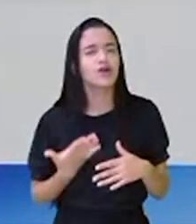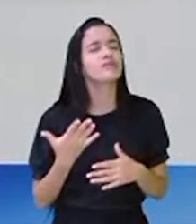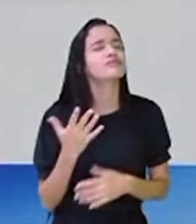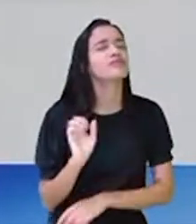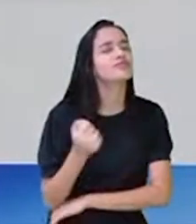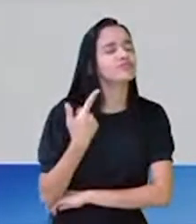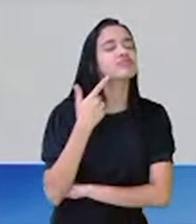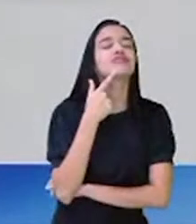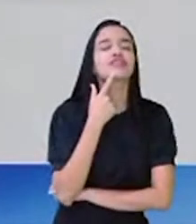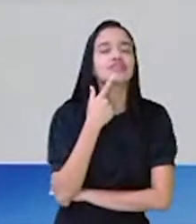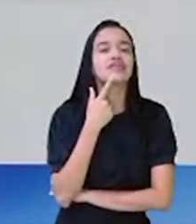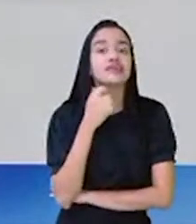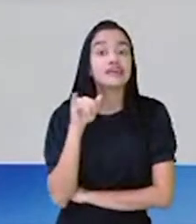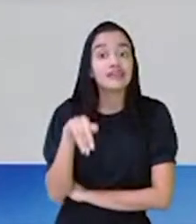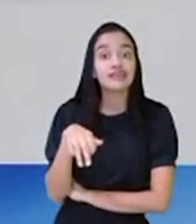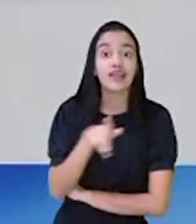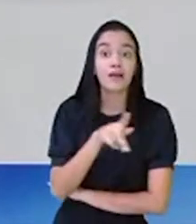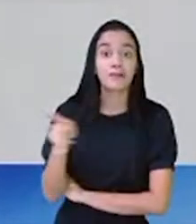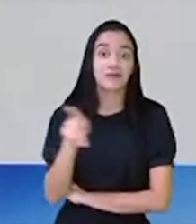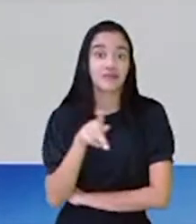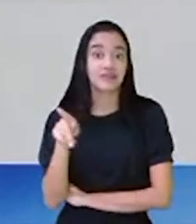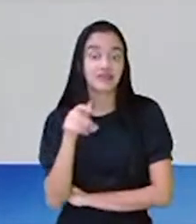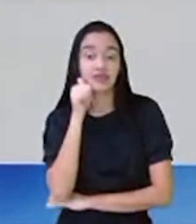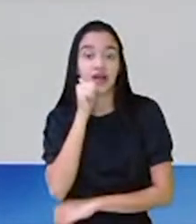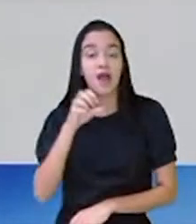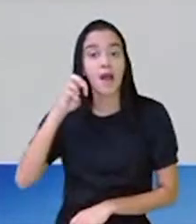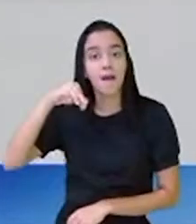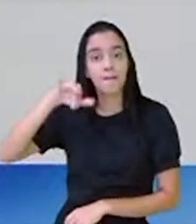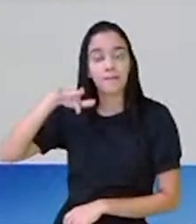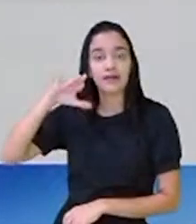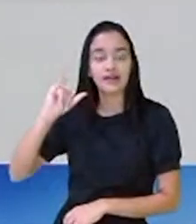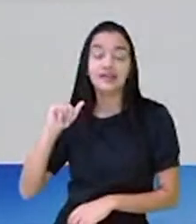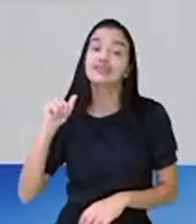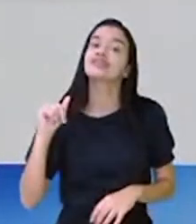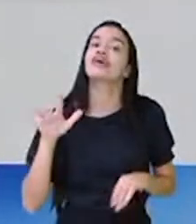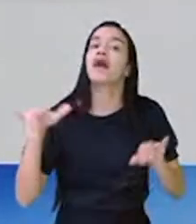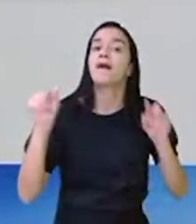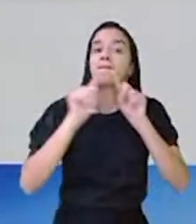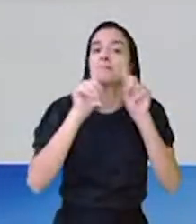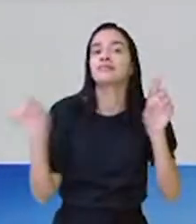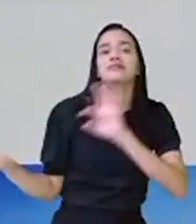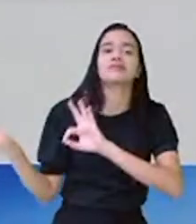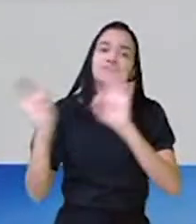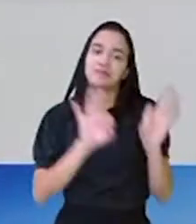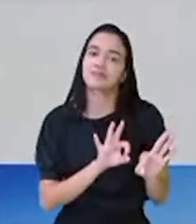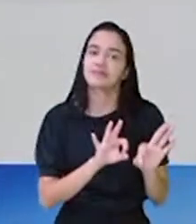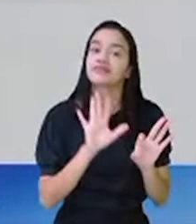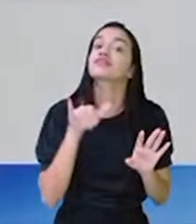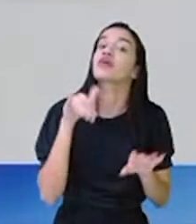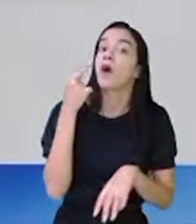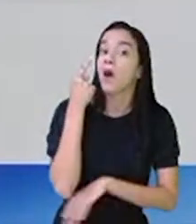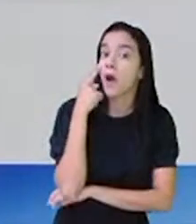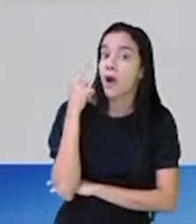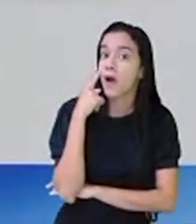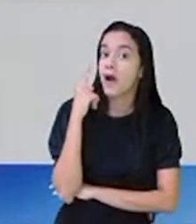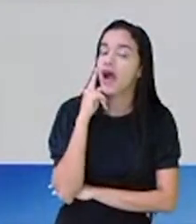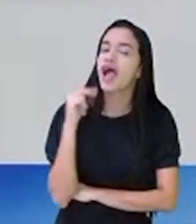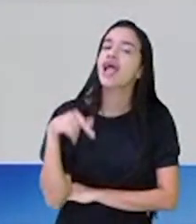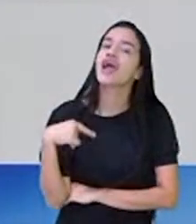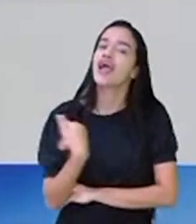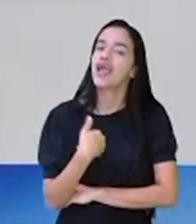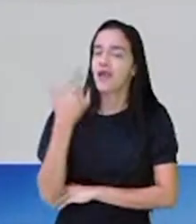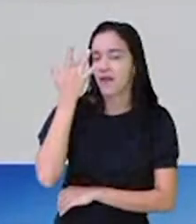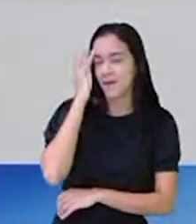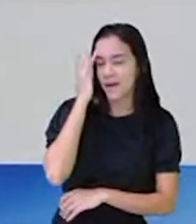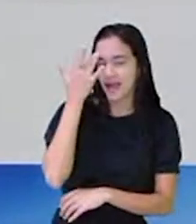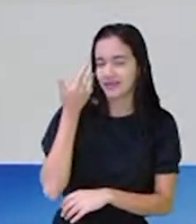suspeita. E se a professora Márcia, que hoje não está conosco, mas se estiver nos assistindo, professora, olha, acho que você